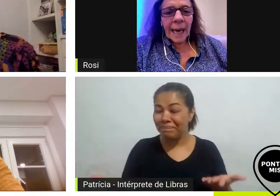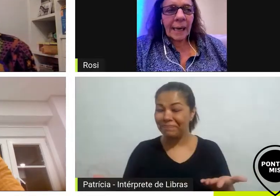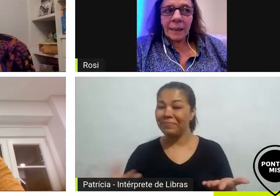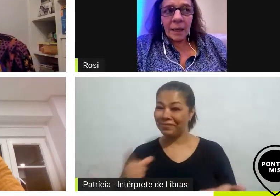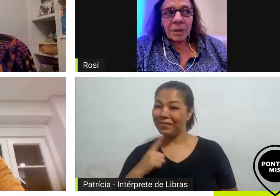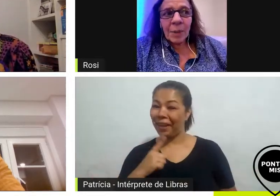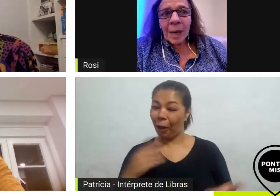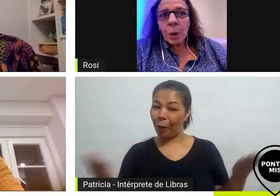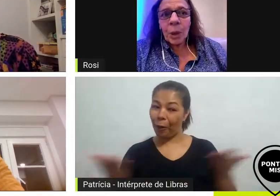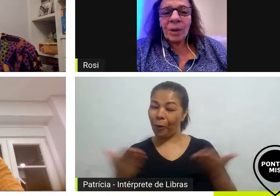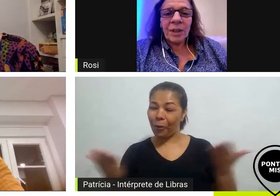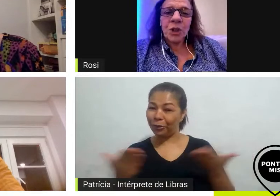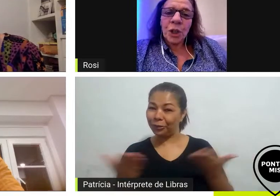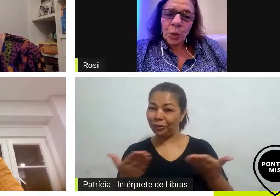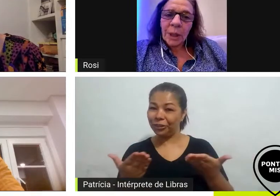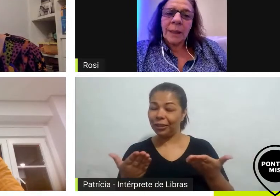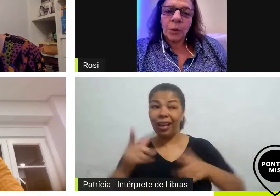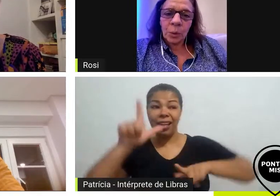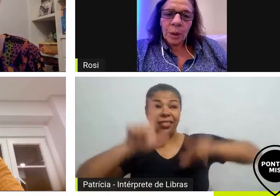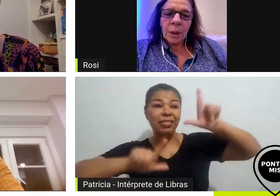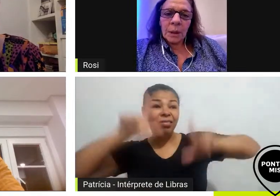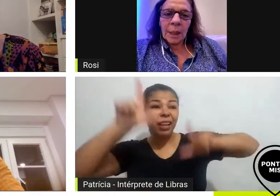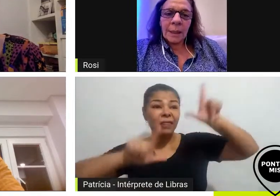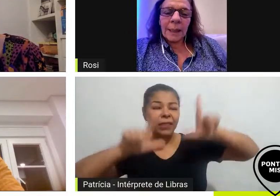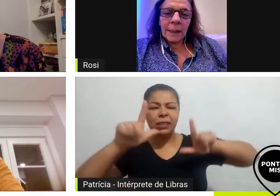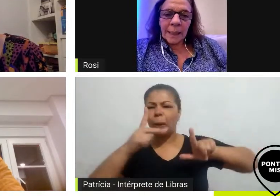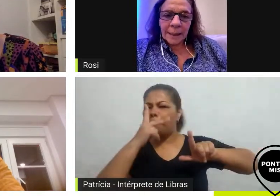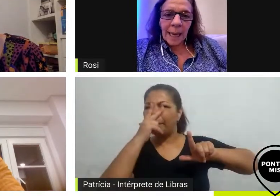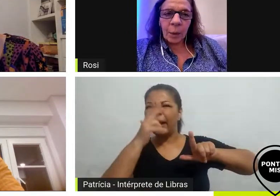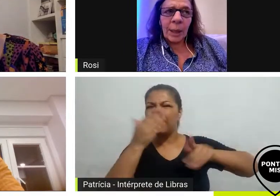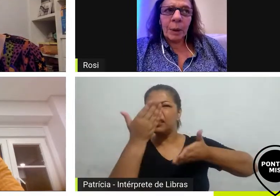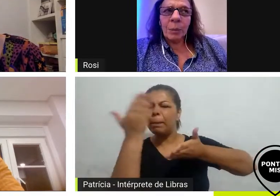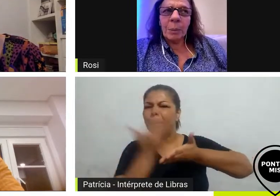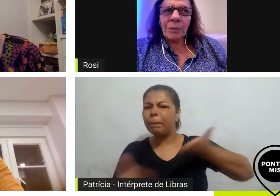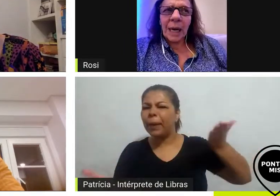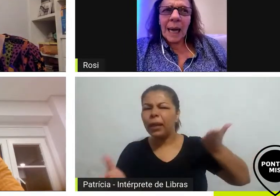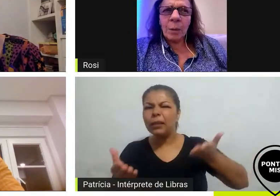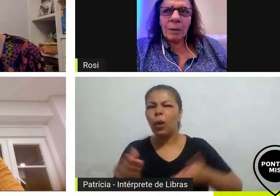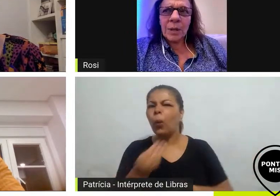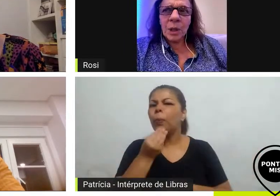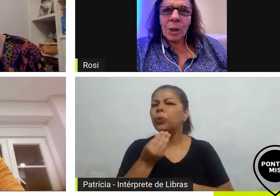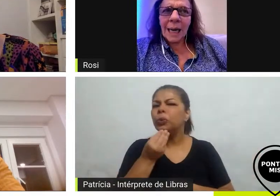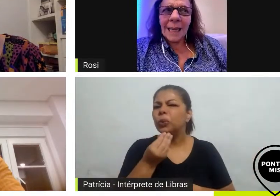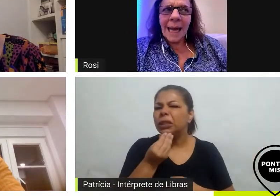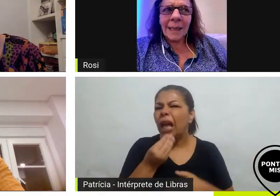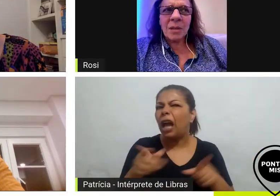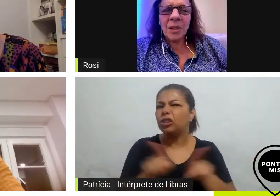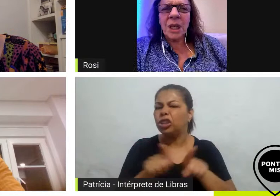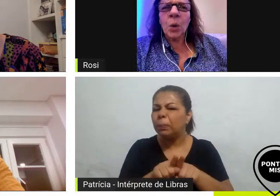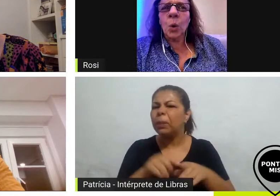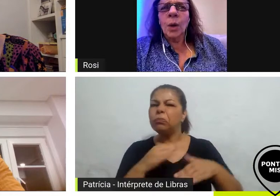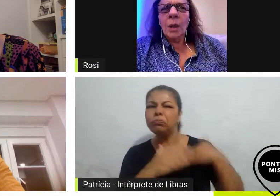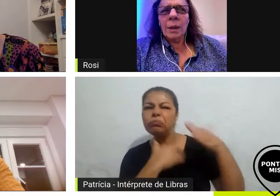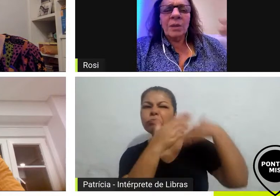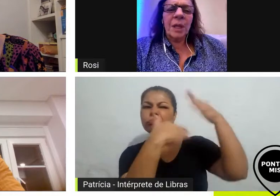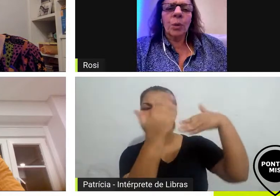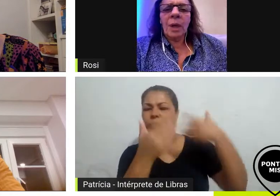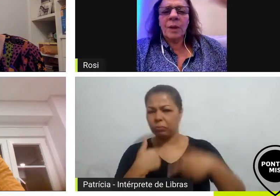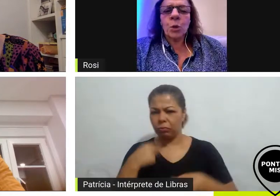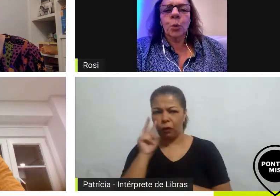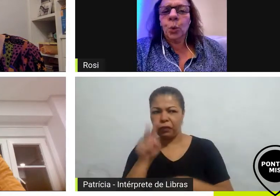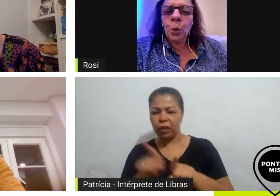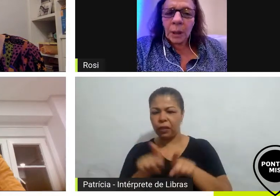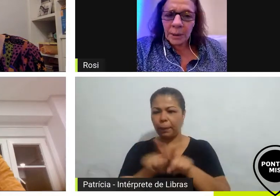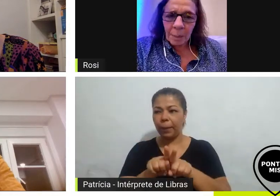é e a televisão acabou não investindo tanto nessa eu lembro me falaram uma vez que no Canadá tem cinco tem